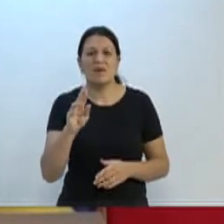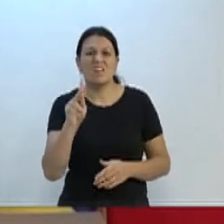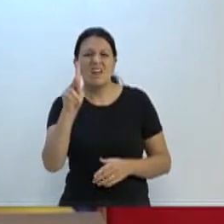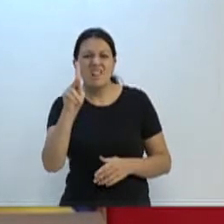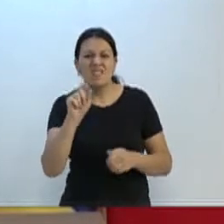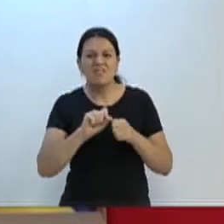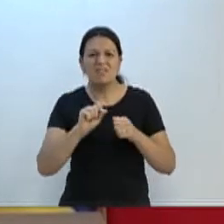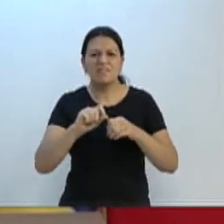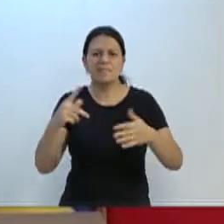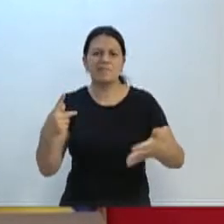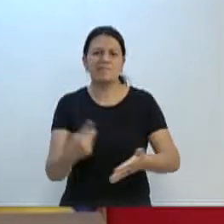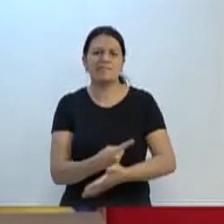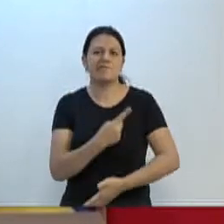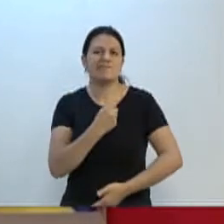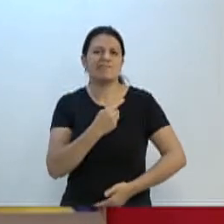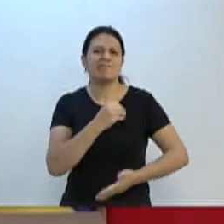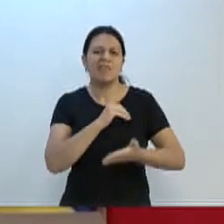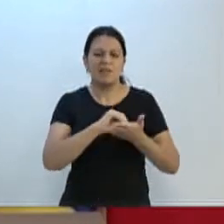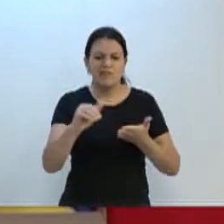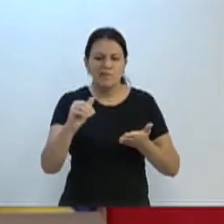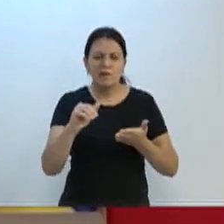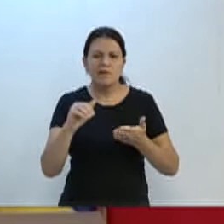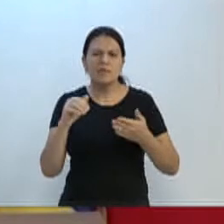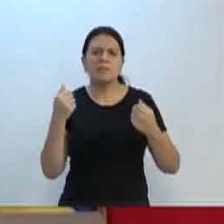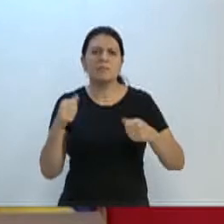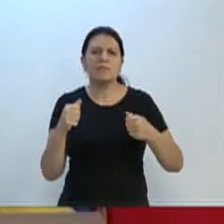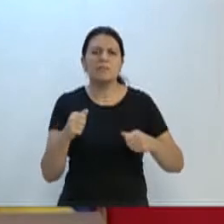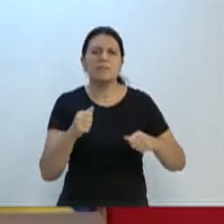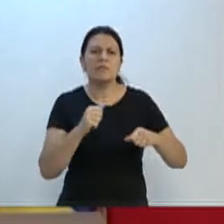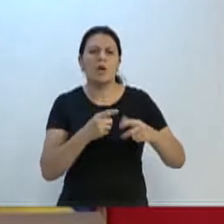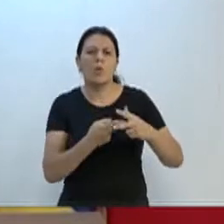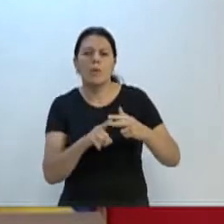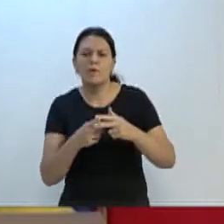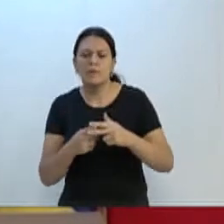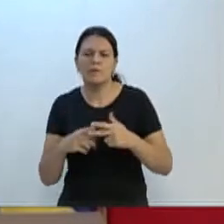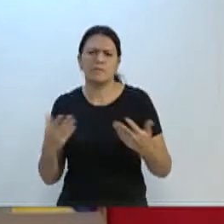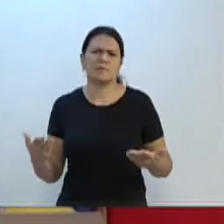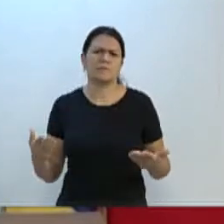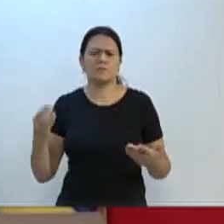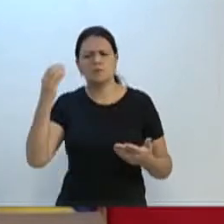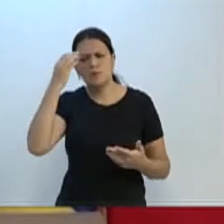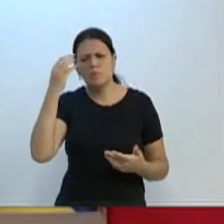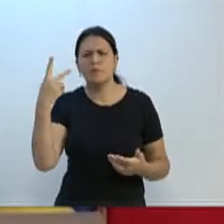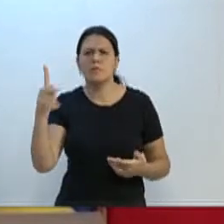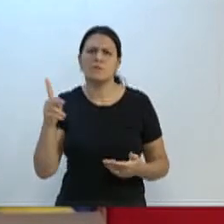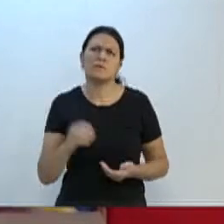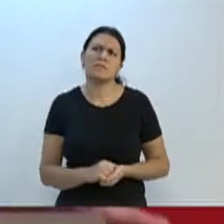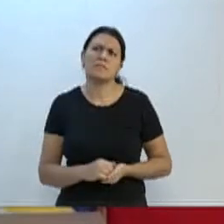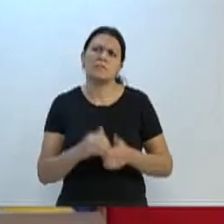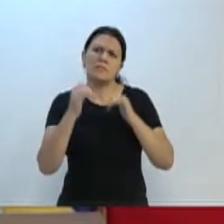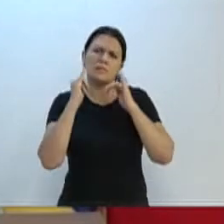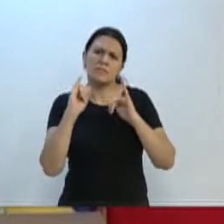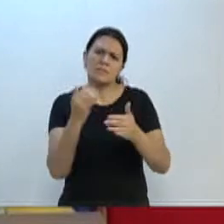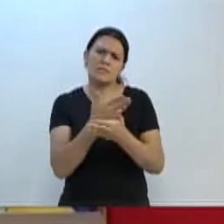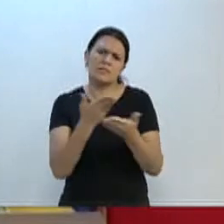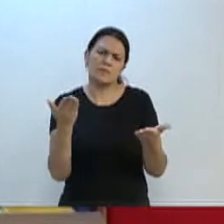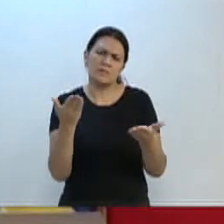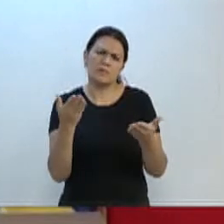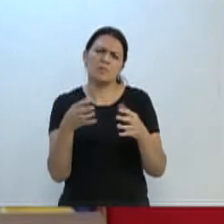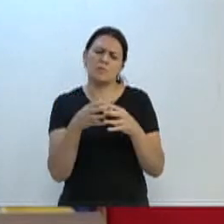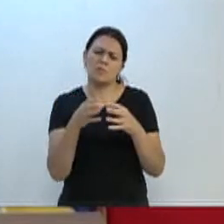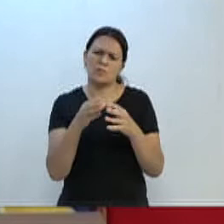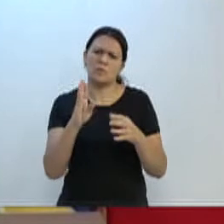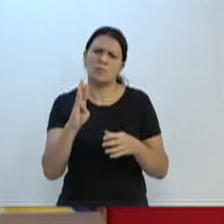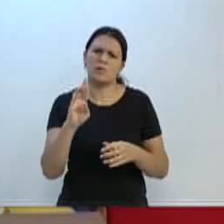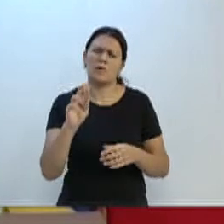investir em coisas que a secretaria não precisava ter feito por culpa deles. Não quero dizer a cada um de vocês e da turma da BRK que tomam mais